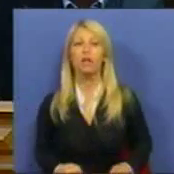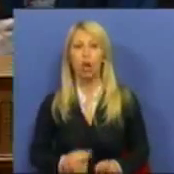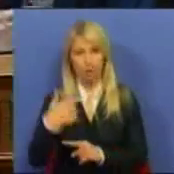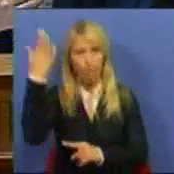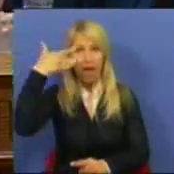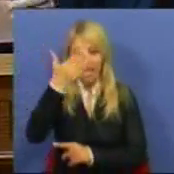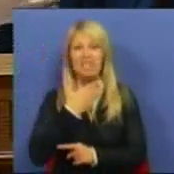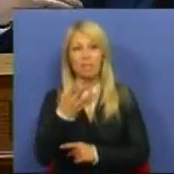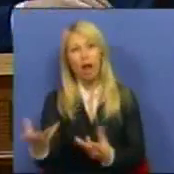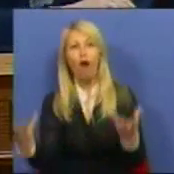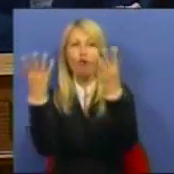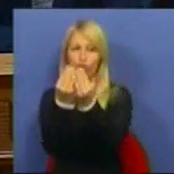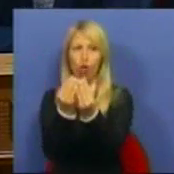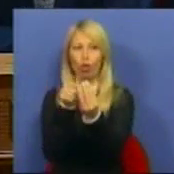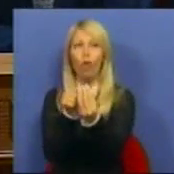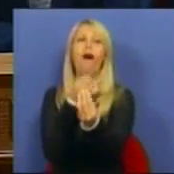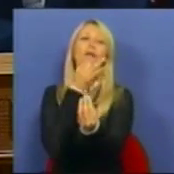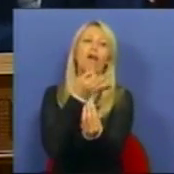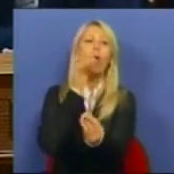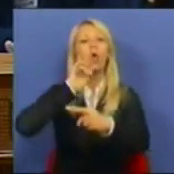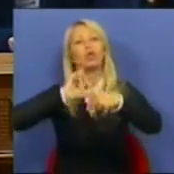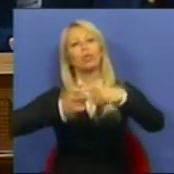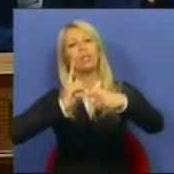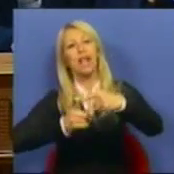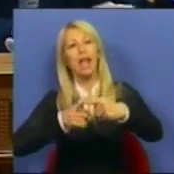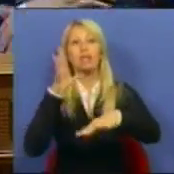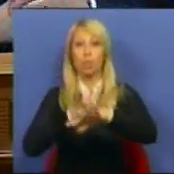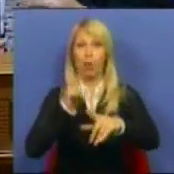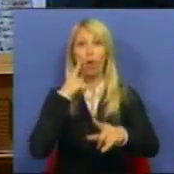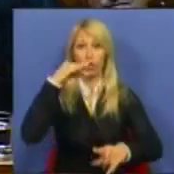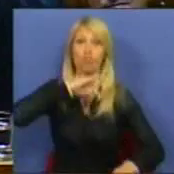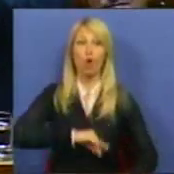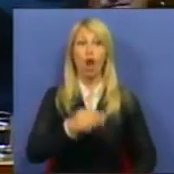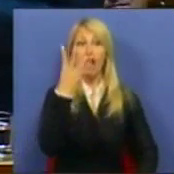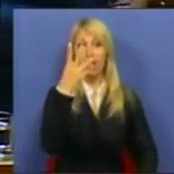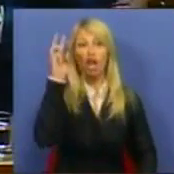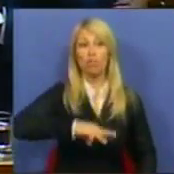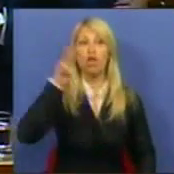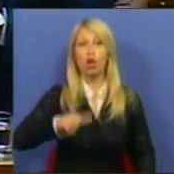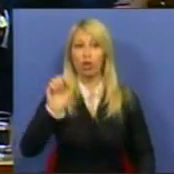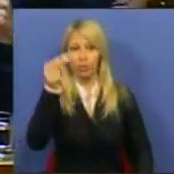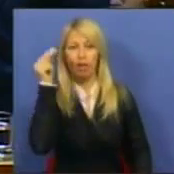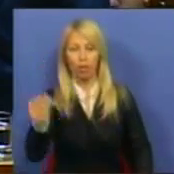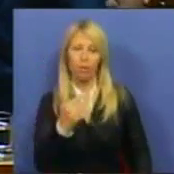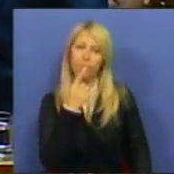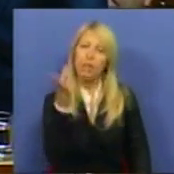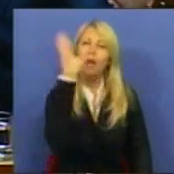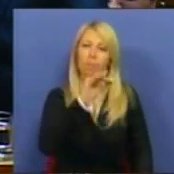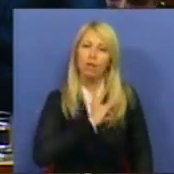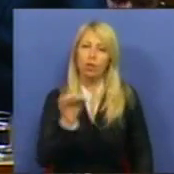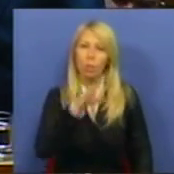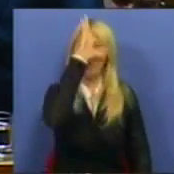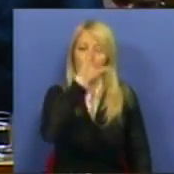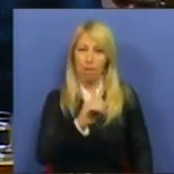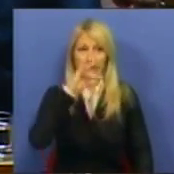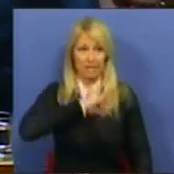ele, falou de sucesso no dia em que ele recebeu 3 milhões de euros? E digo-lhe mais, Sr. Primeiro-Ministro, é que o salário